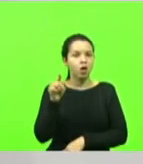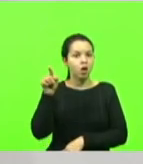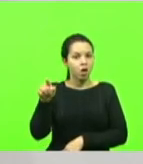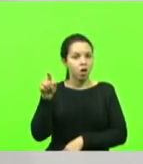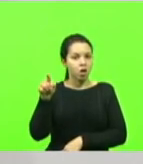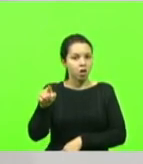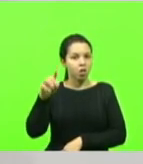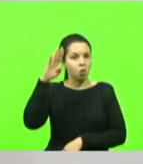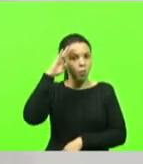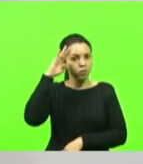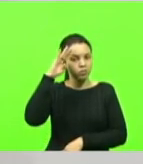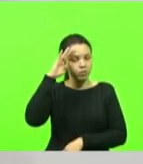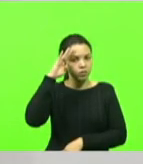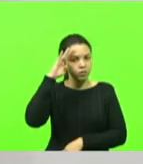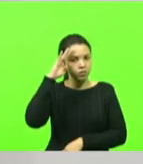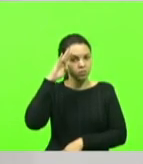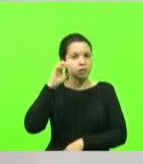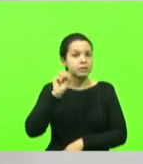tinha dados